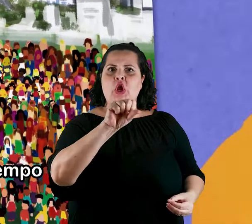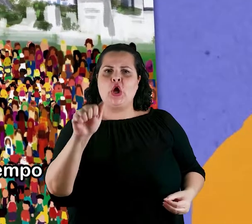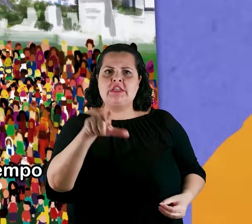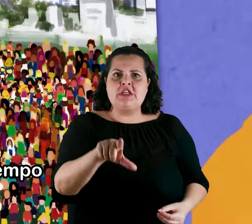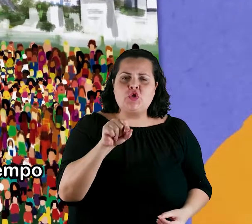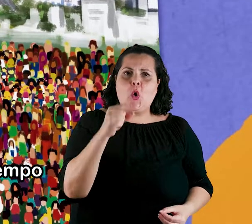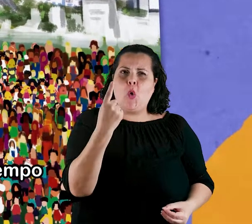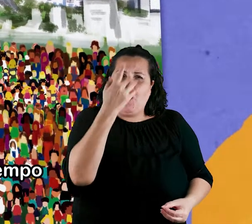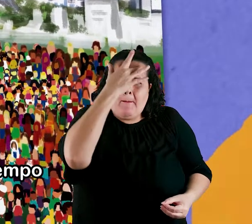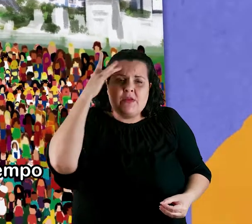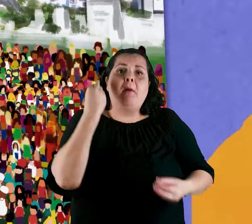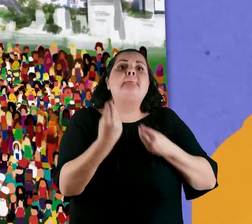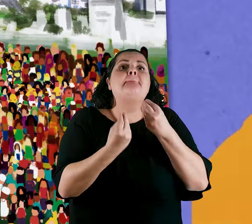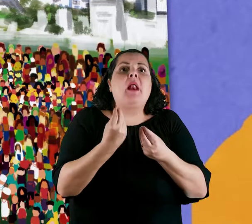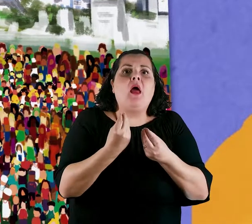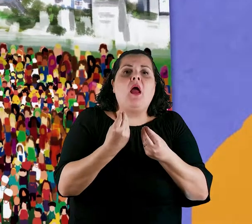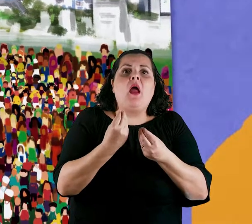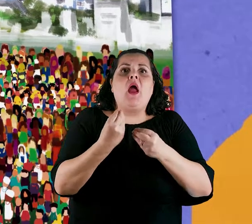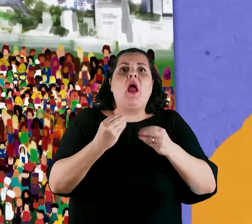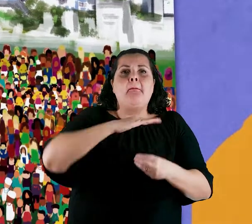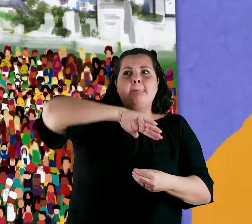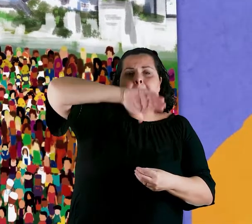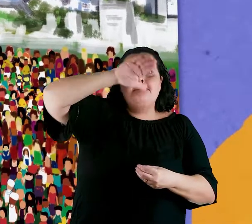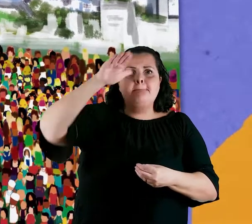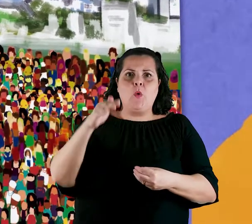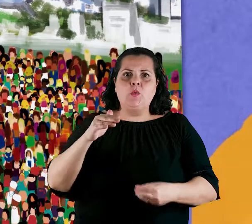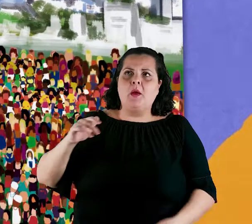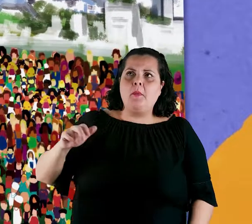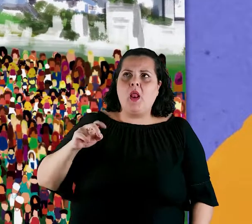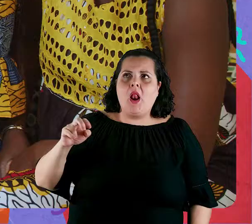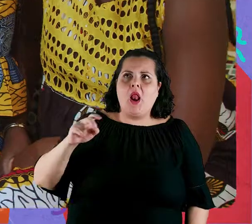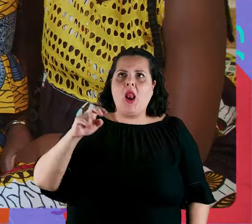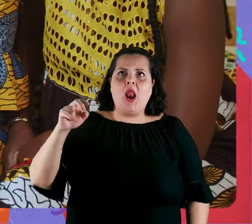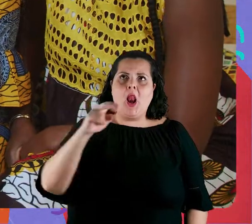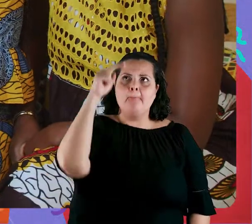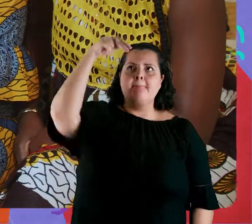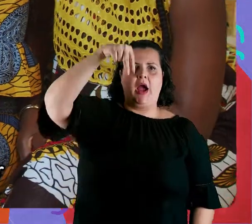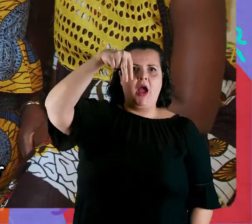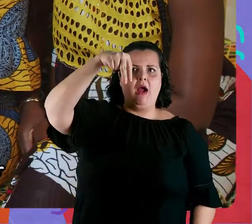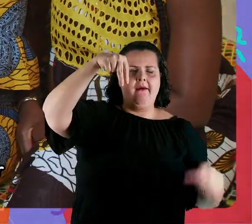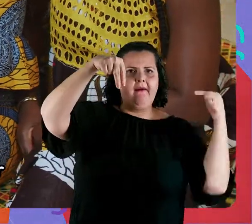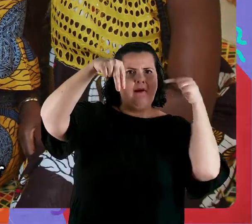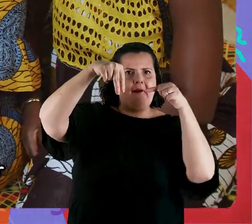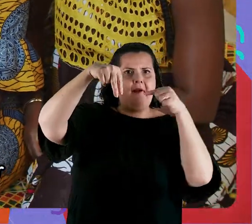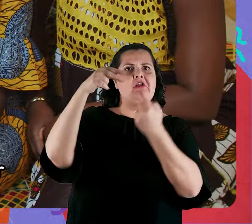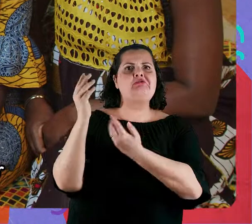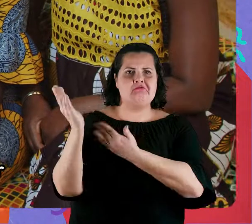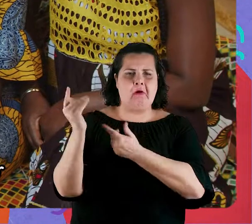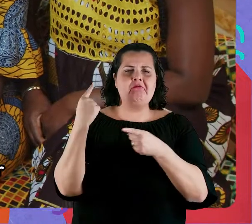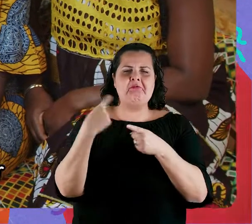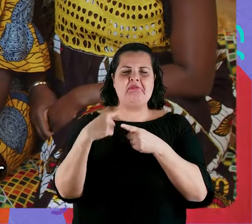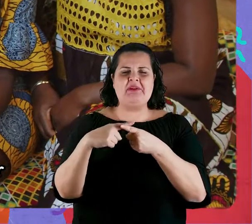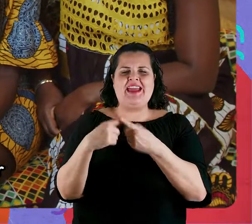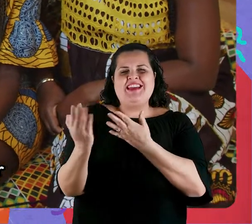palavras escritas há muito tempo e que são a tradução da essência de harmoniosa. A voz escolhida é sempre jovem, porque a juventude é o elo entre